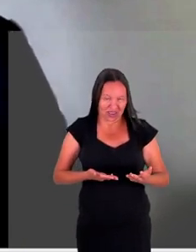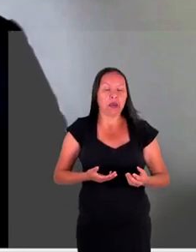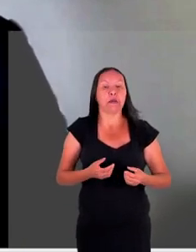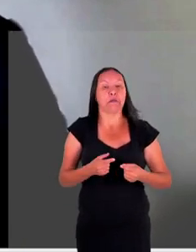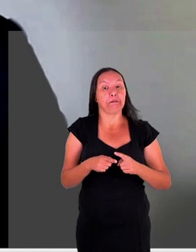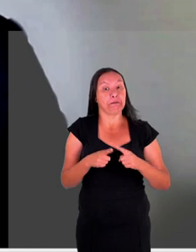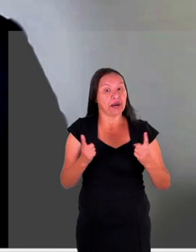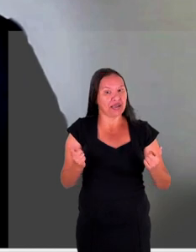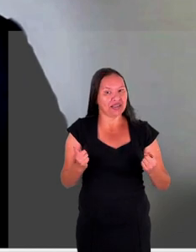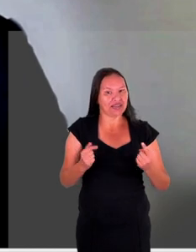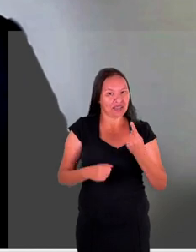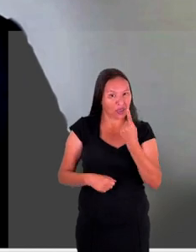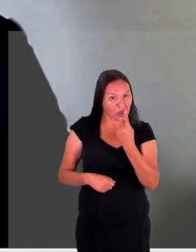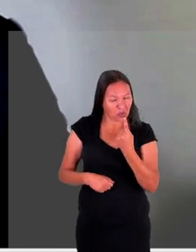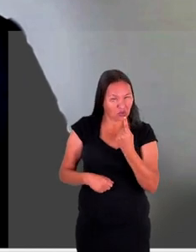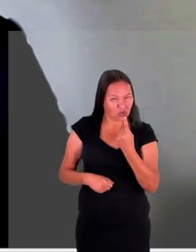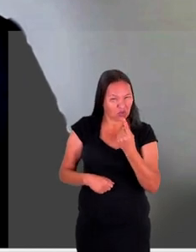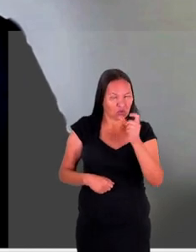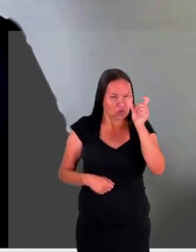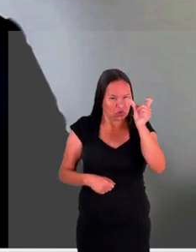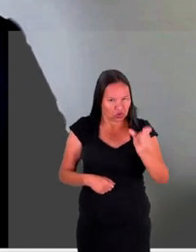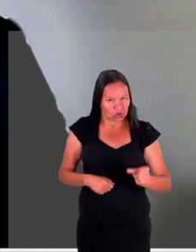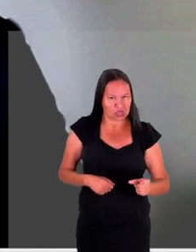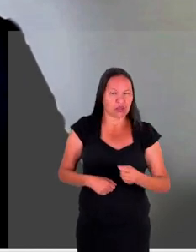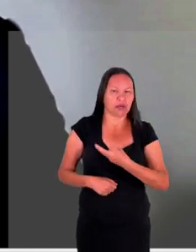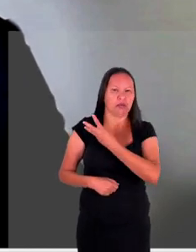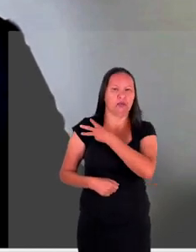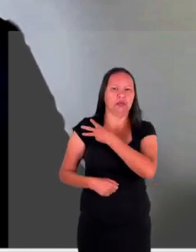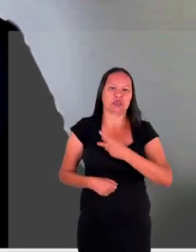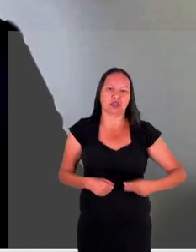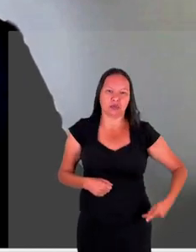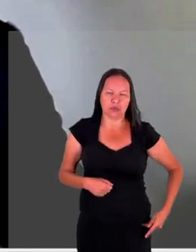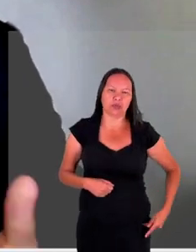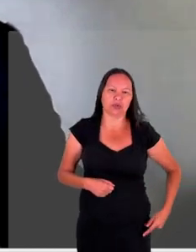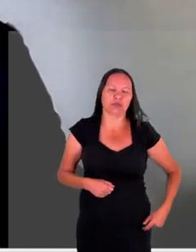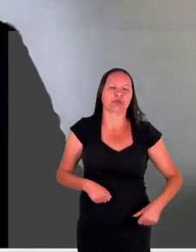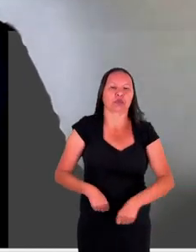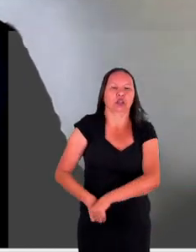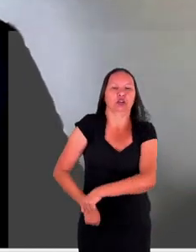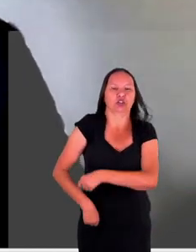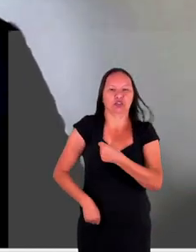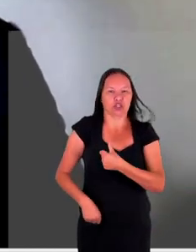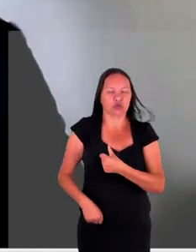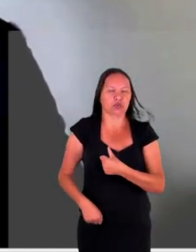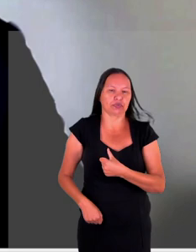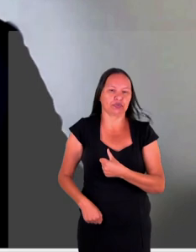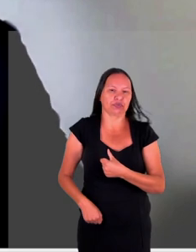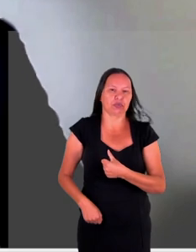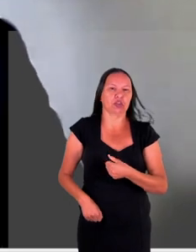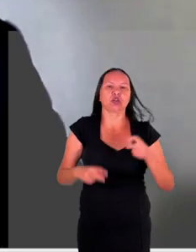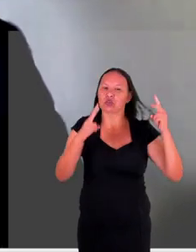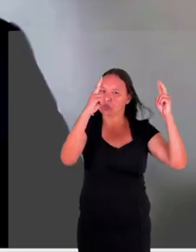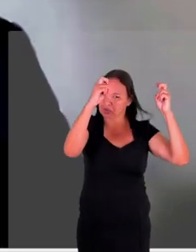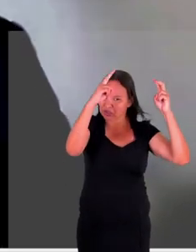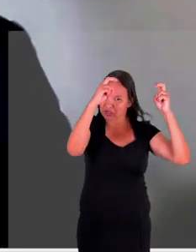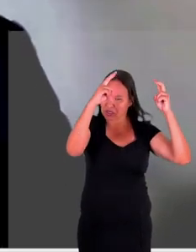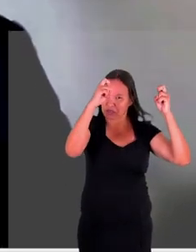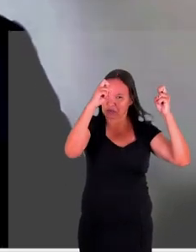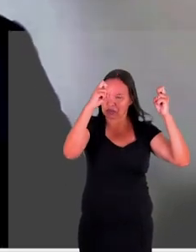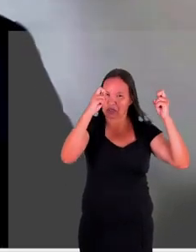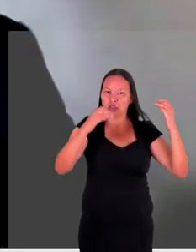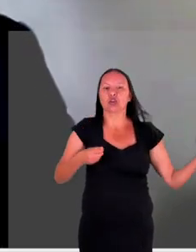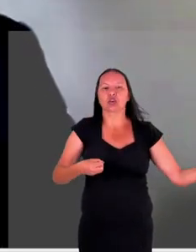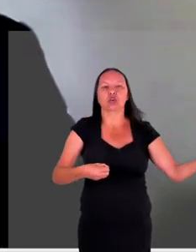quadros que eventualmente venham a se apresentar de vítimas nos mais distintos contextos que se nos